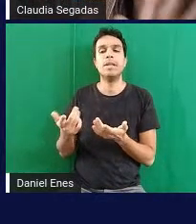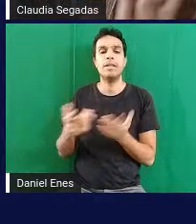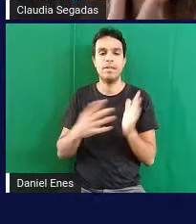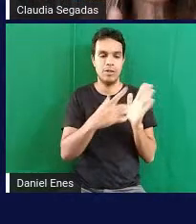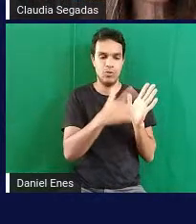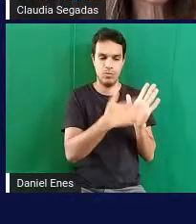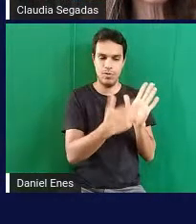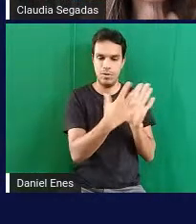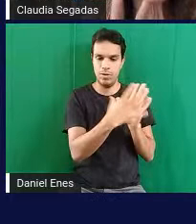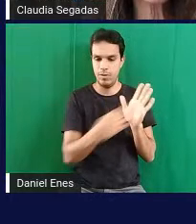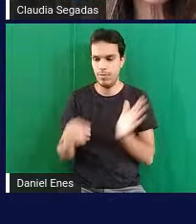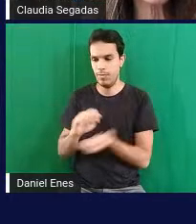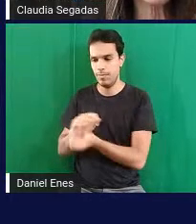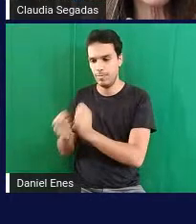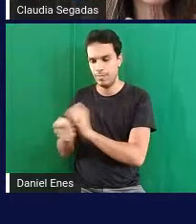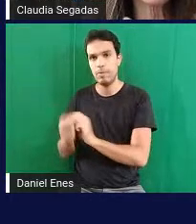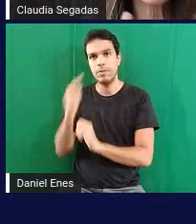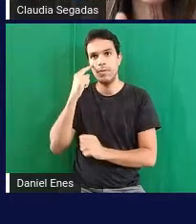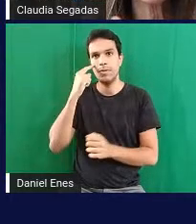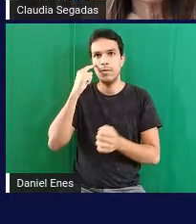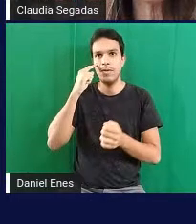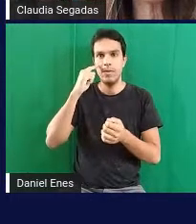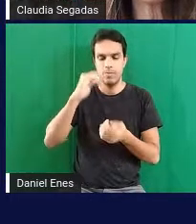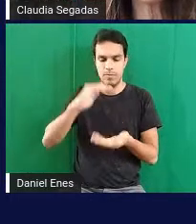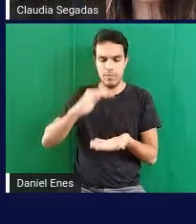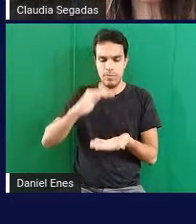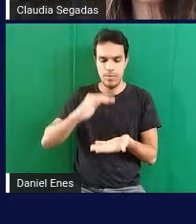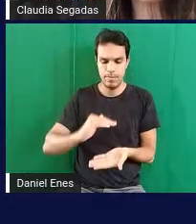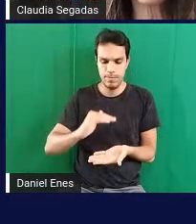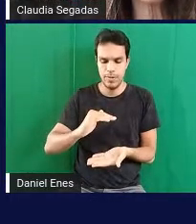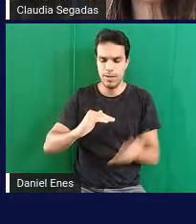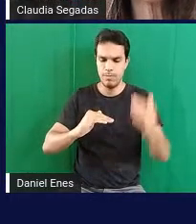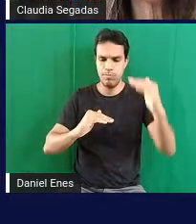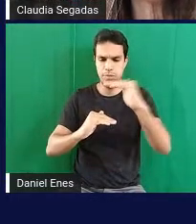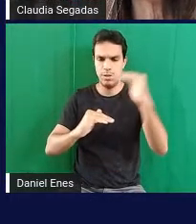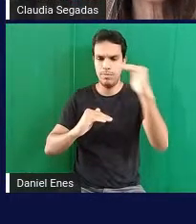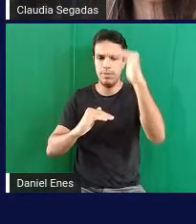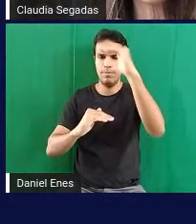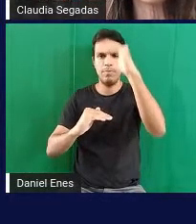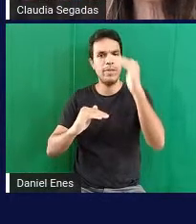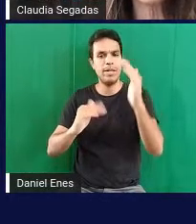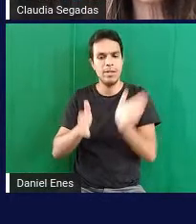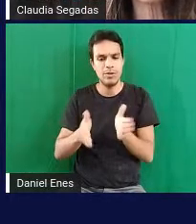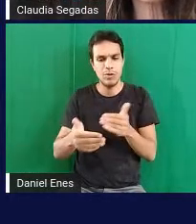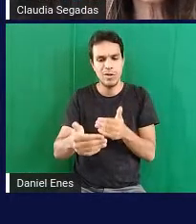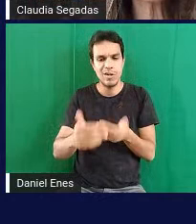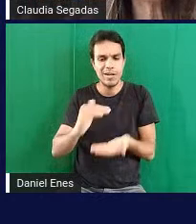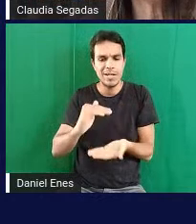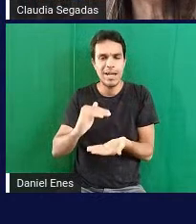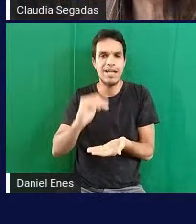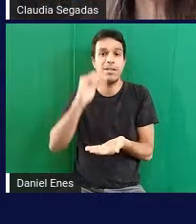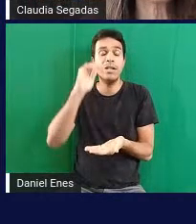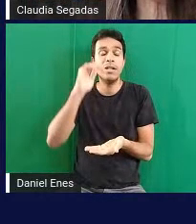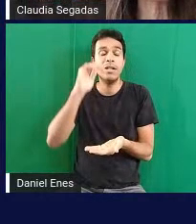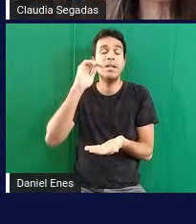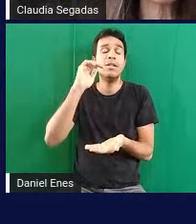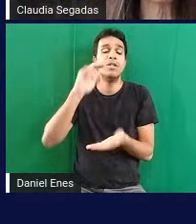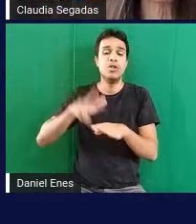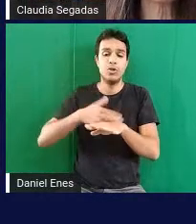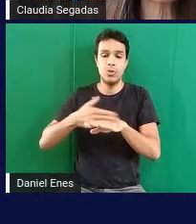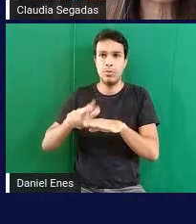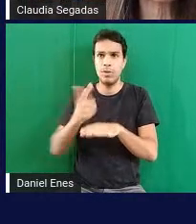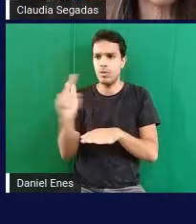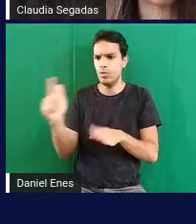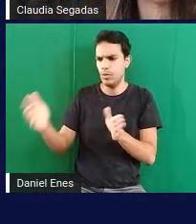a pilha de caixas de chocolate e depois o desenho de uma caixa grande e os